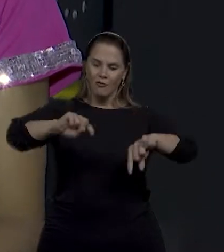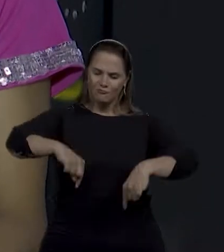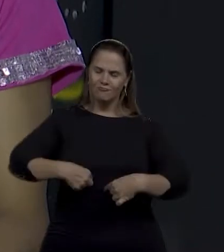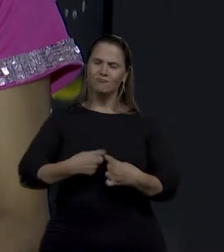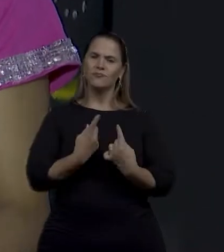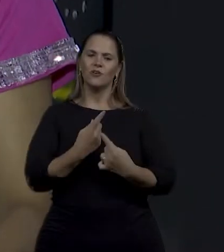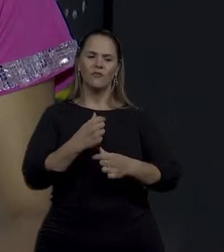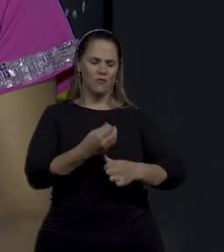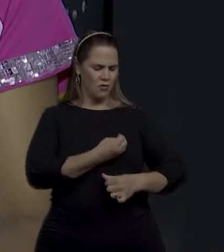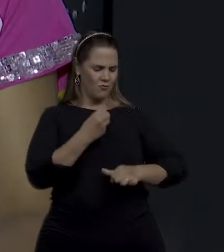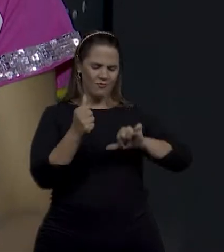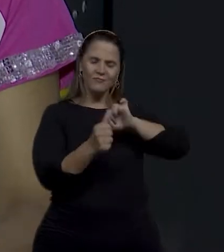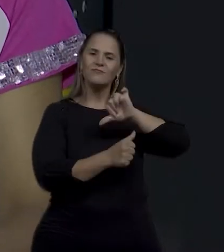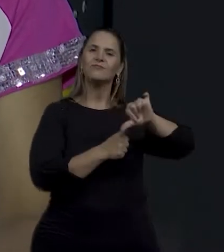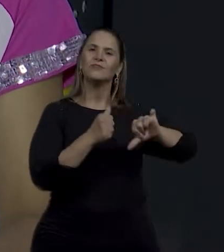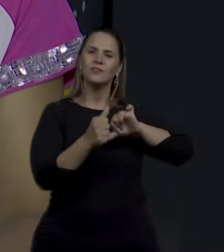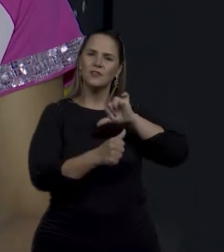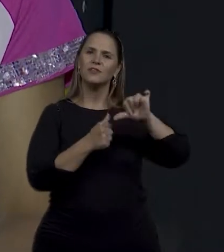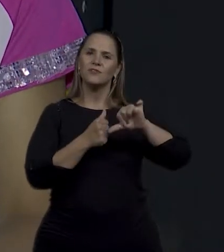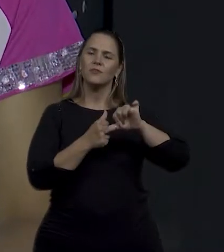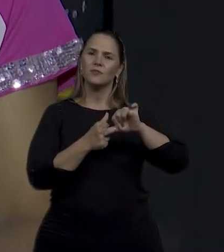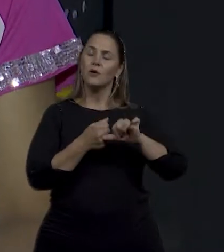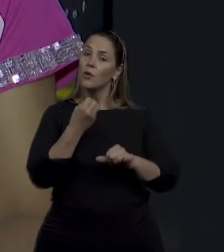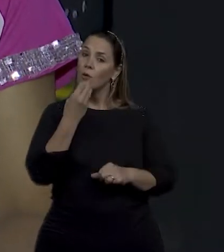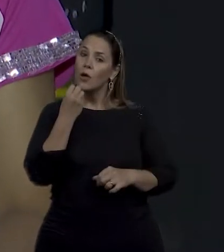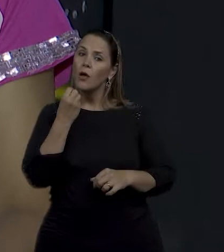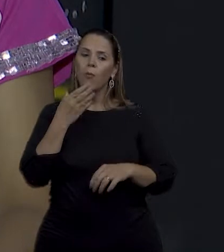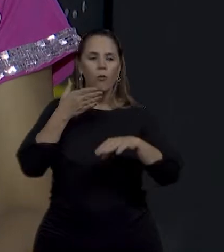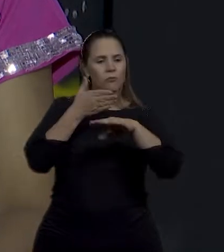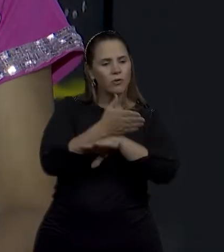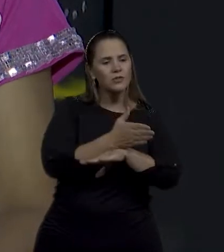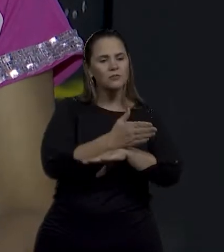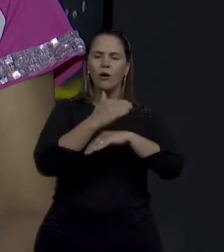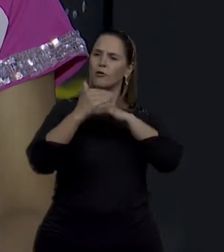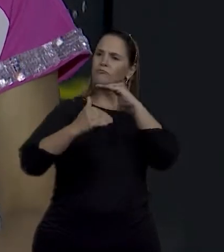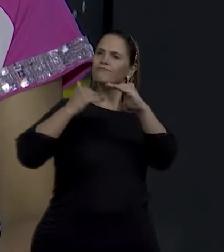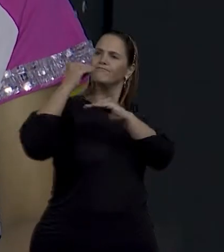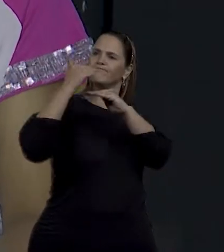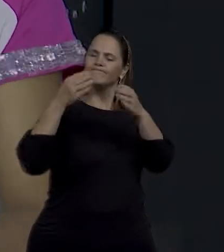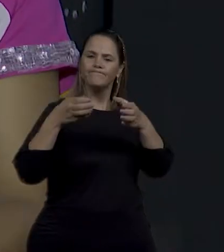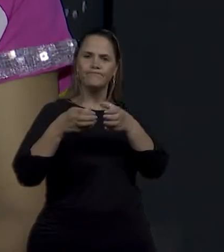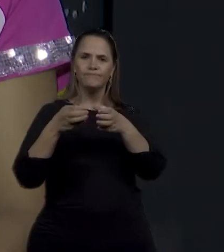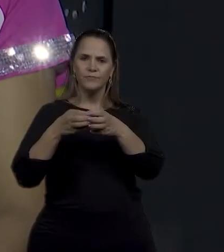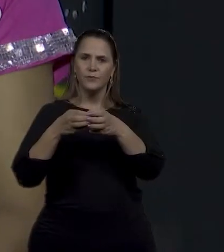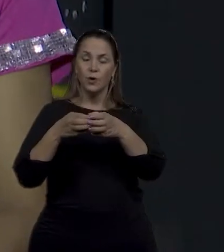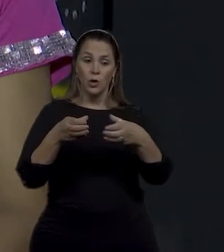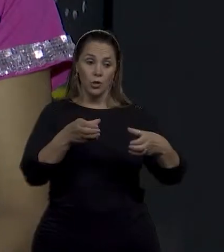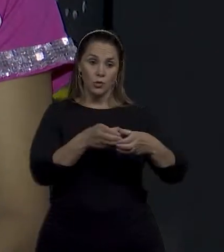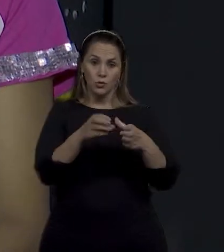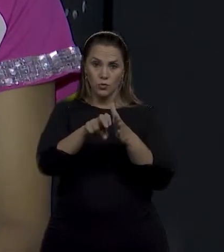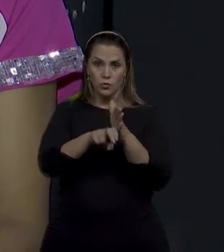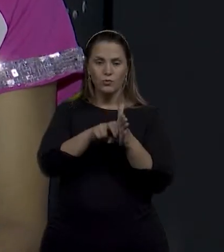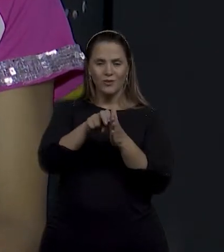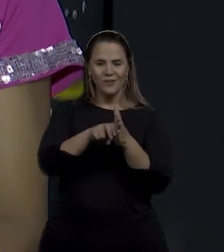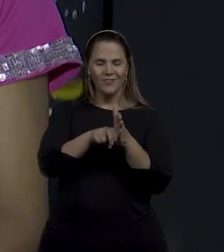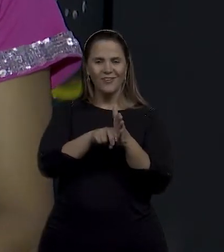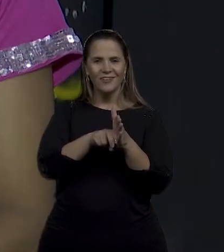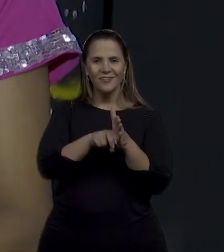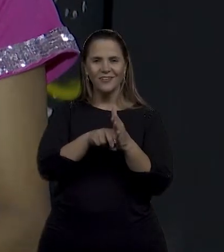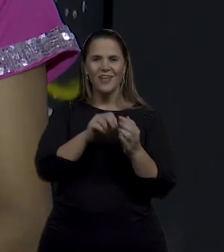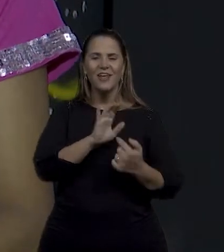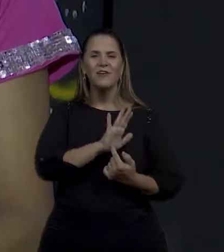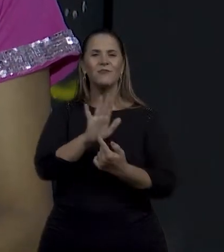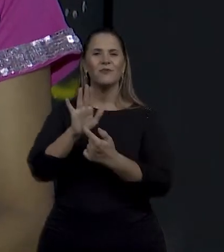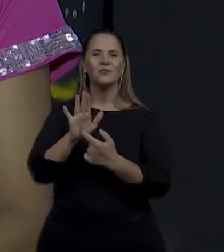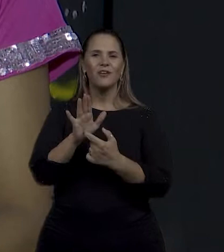gratificante participar desse processo e ver que realmente o Street Cadeirante se tornou mais do que só uma